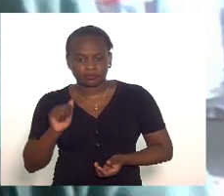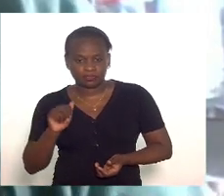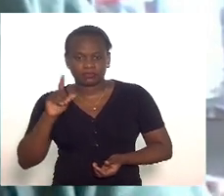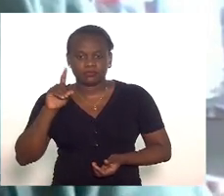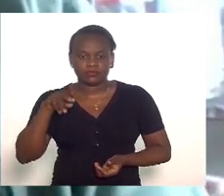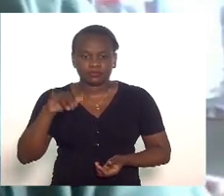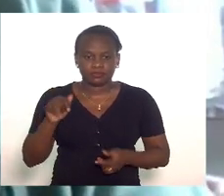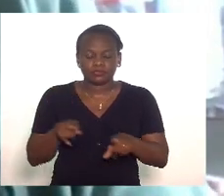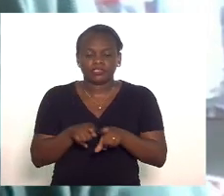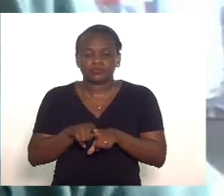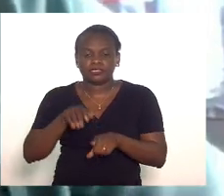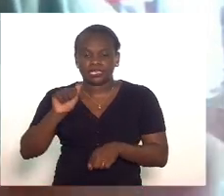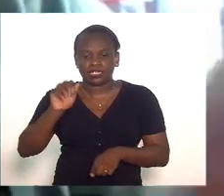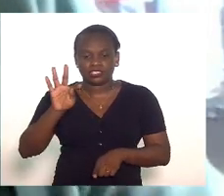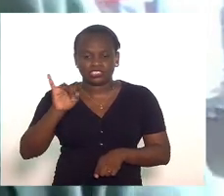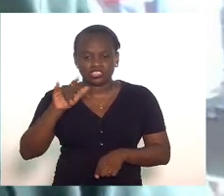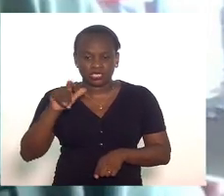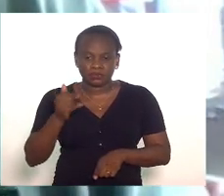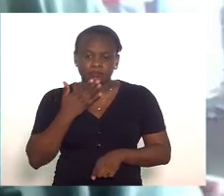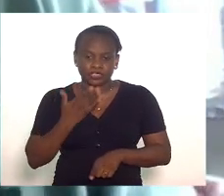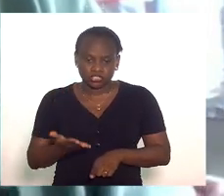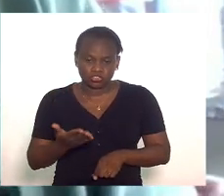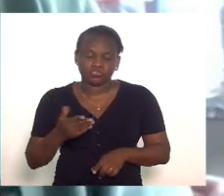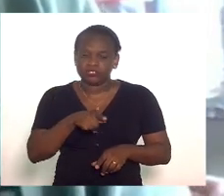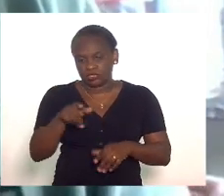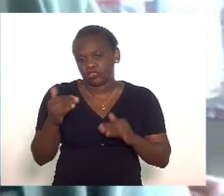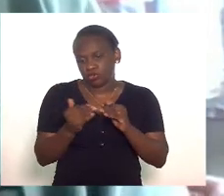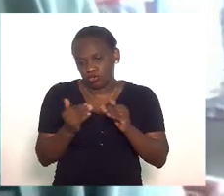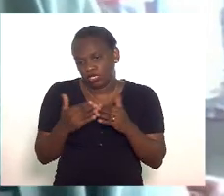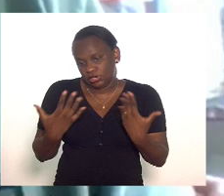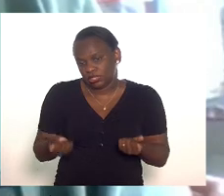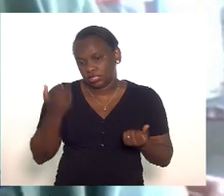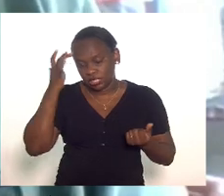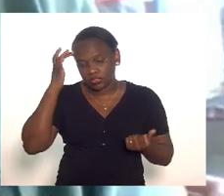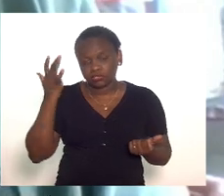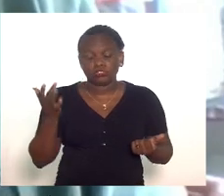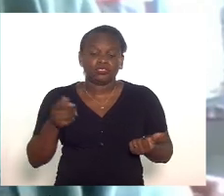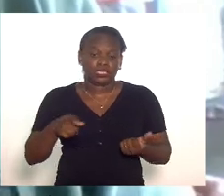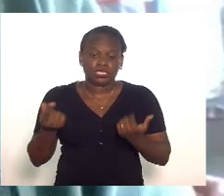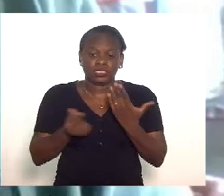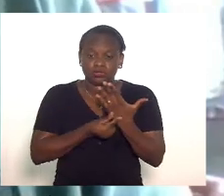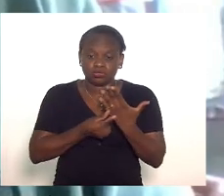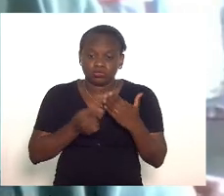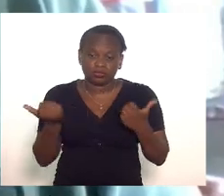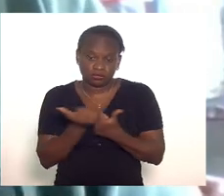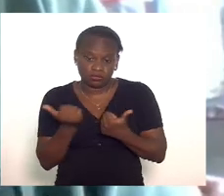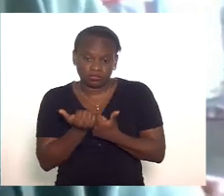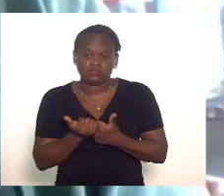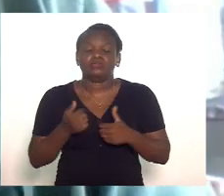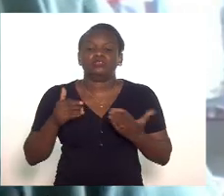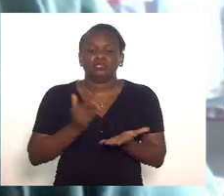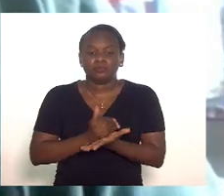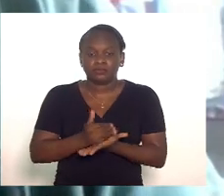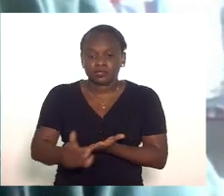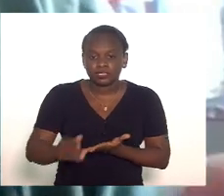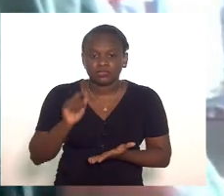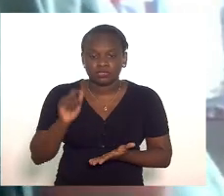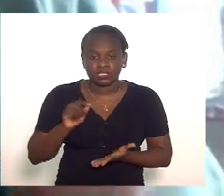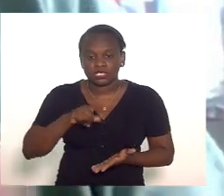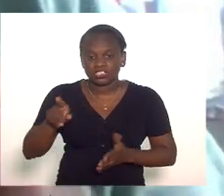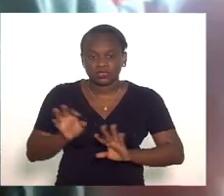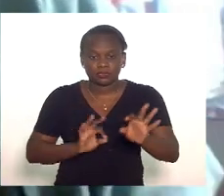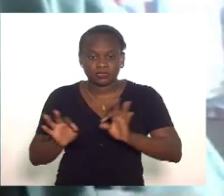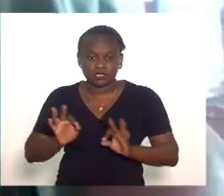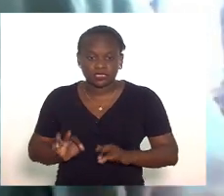o Átila que pediu e acho que todas vocês vão concordar também que ele seja coautor a partir do momento que o que a gente está fazendo